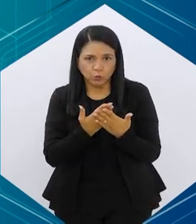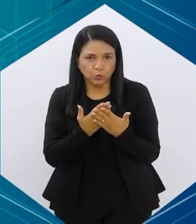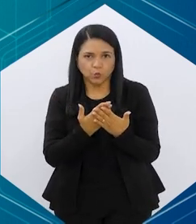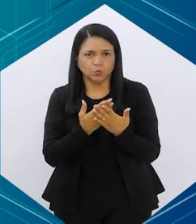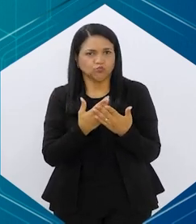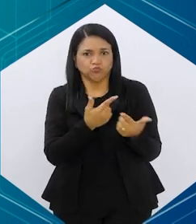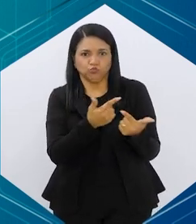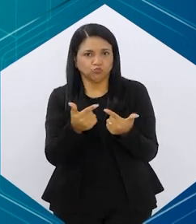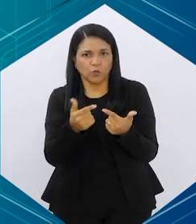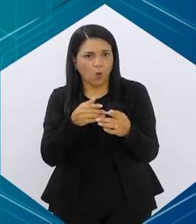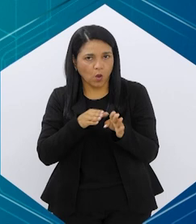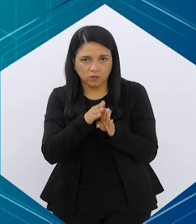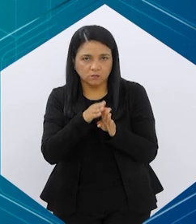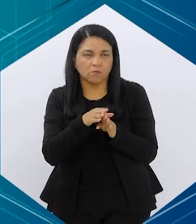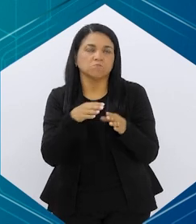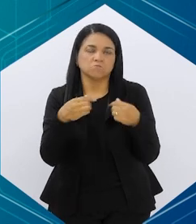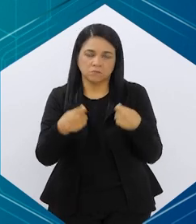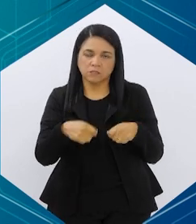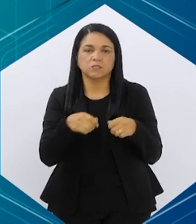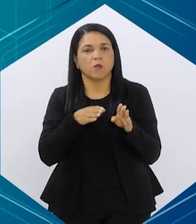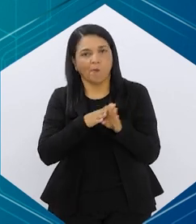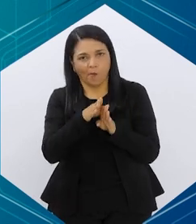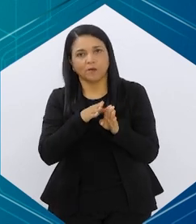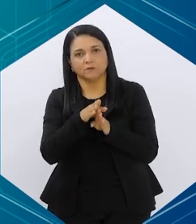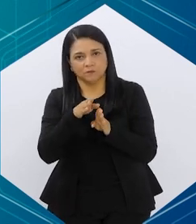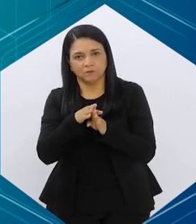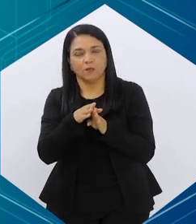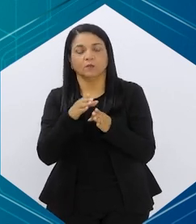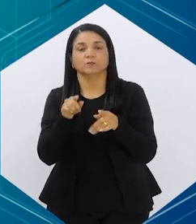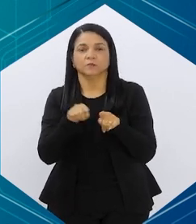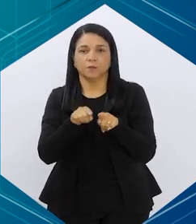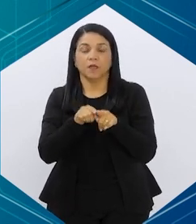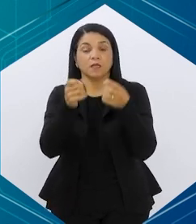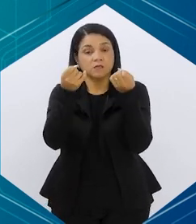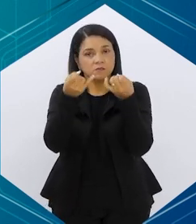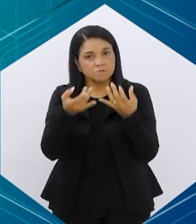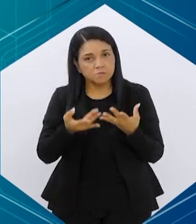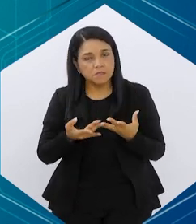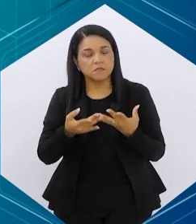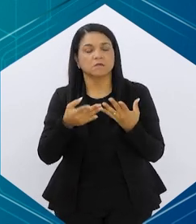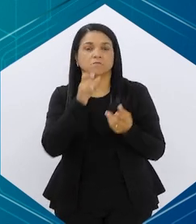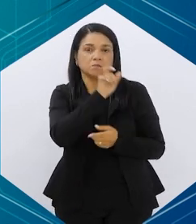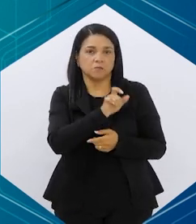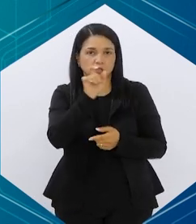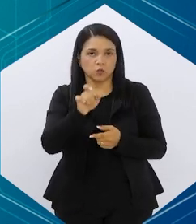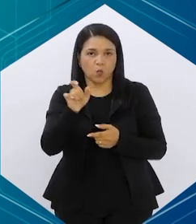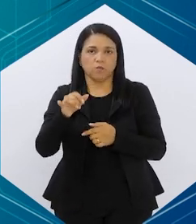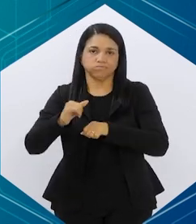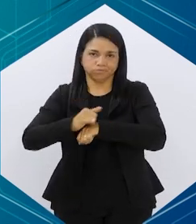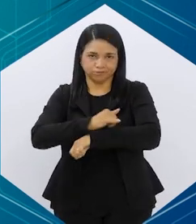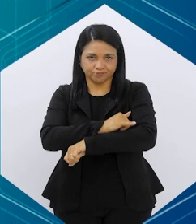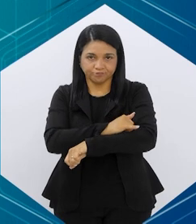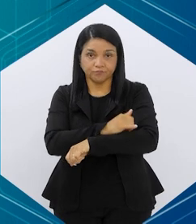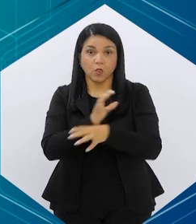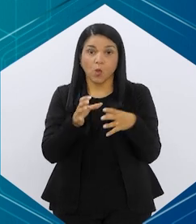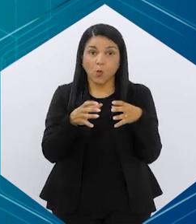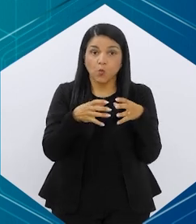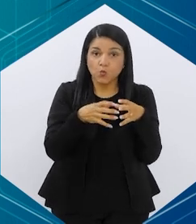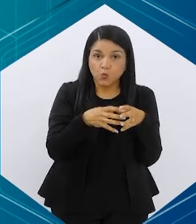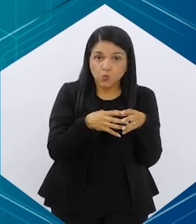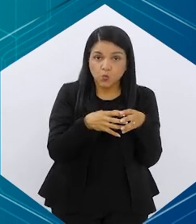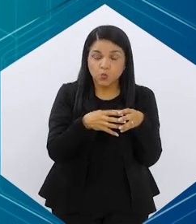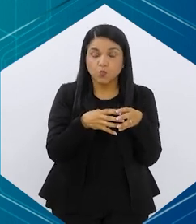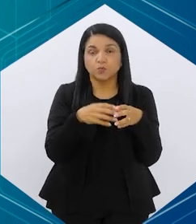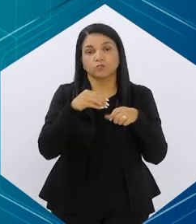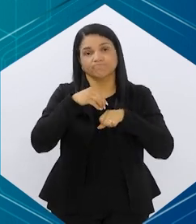fez sem orientação de terapia de julgante em bula. Isso também é explicado para o paciente. Então, esse é o grupo de